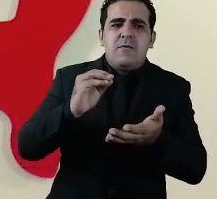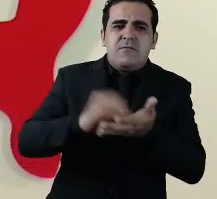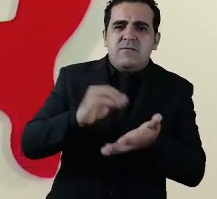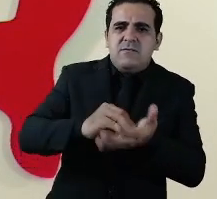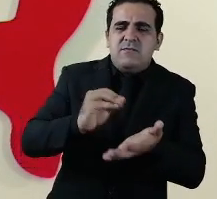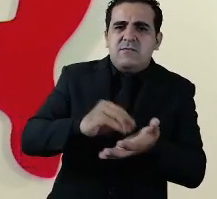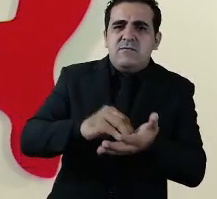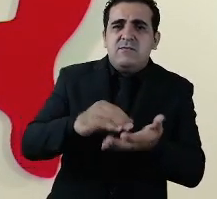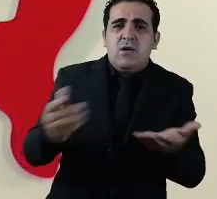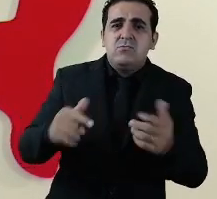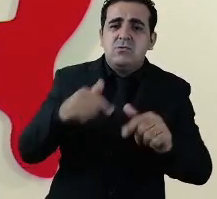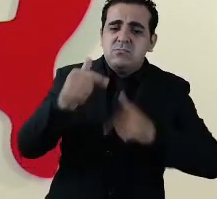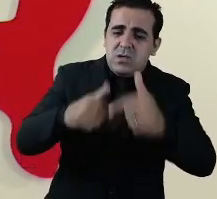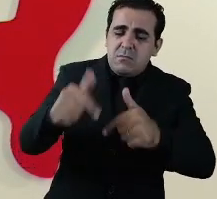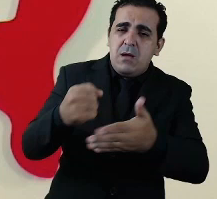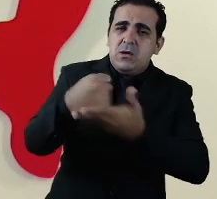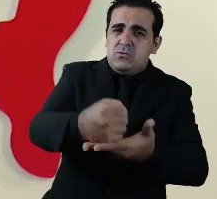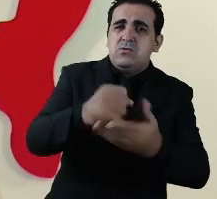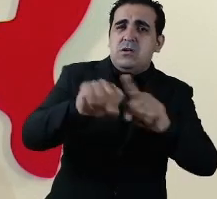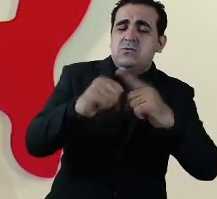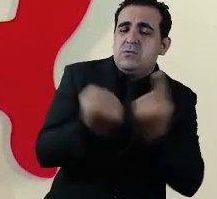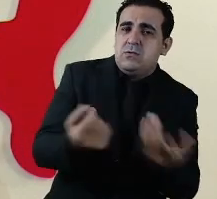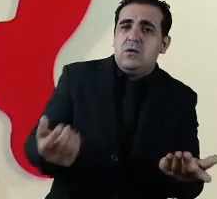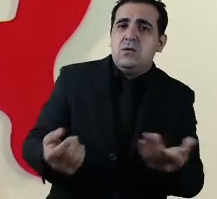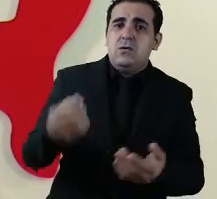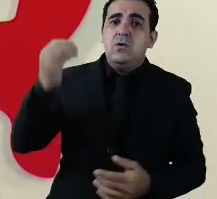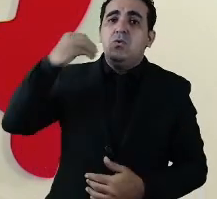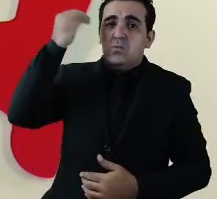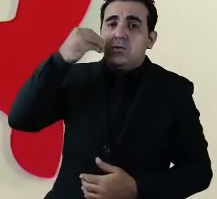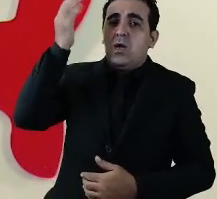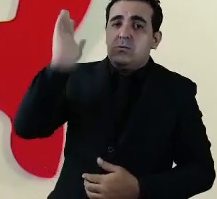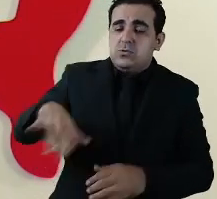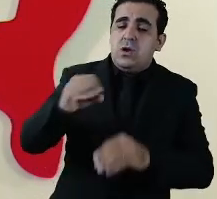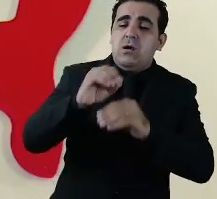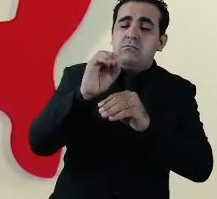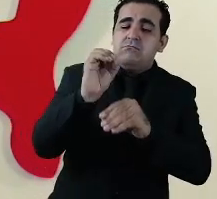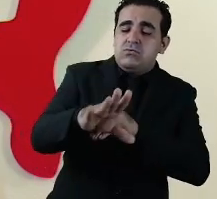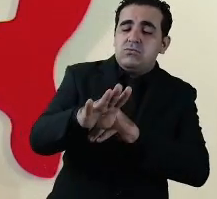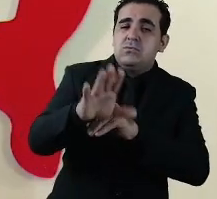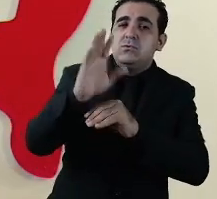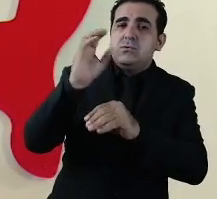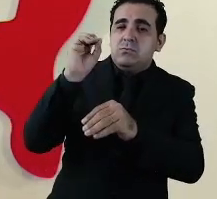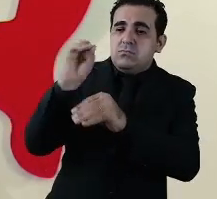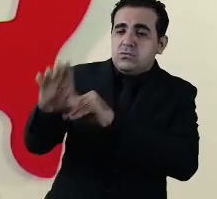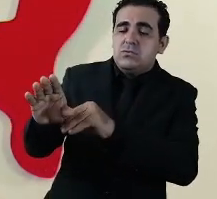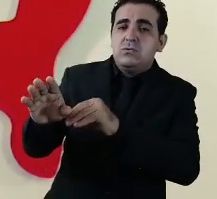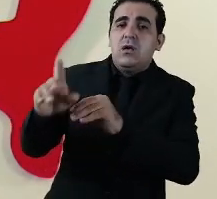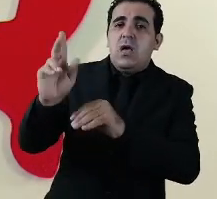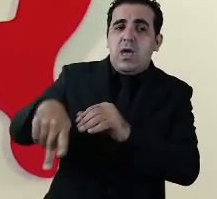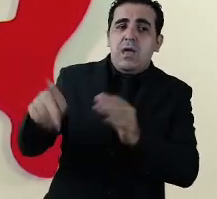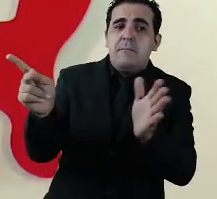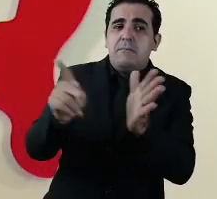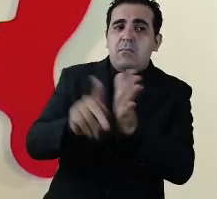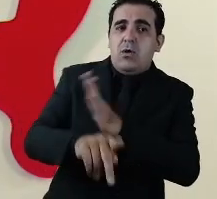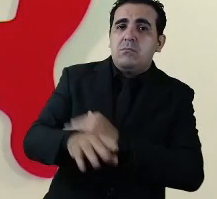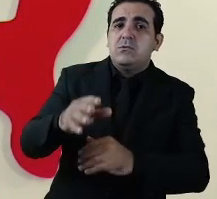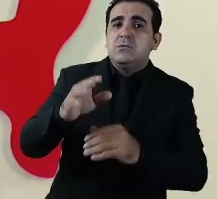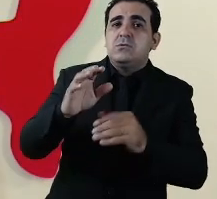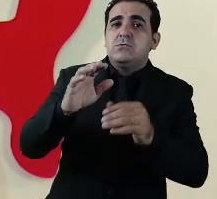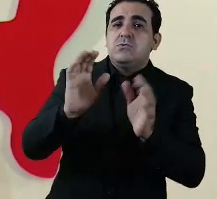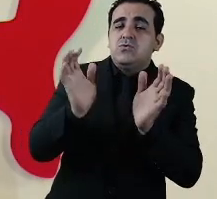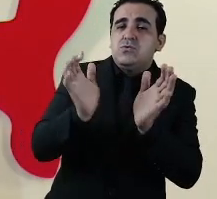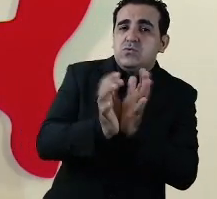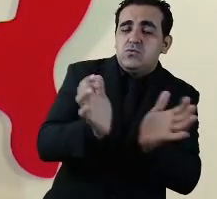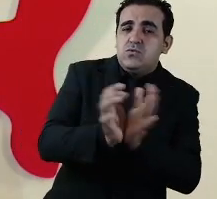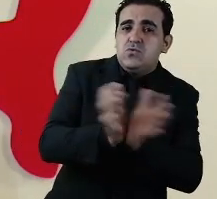desserviço à sociedade os testes estão sendo aplicados repito pelas redes municipais e nós vamos